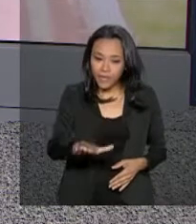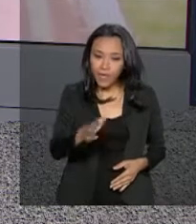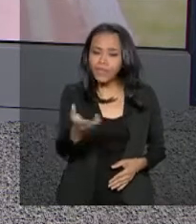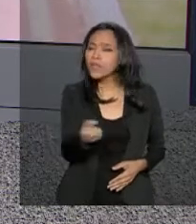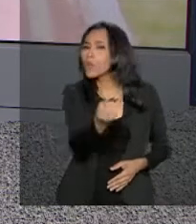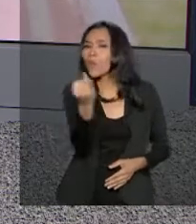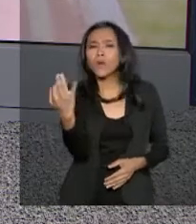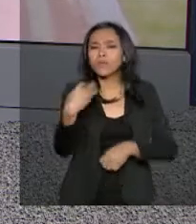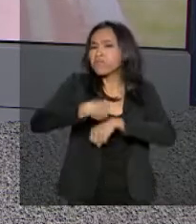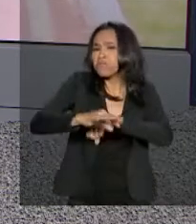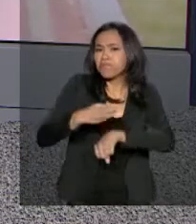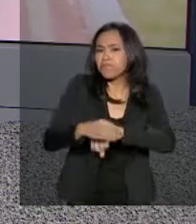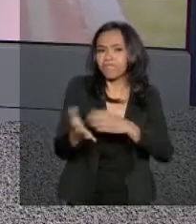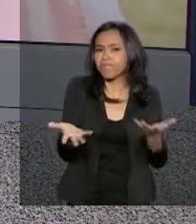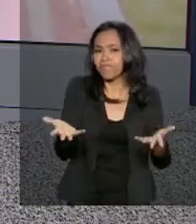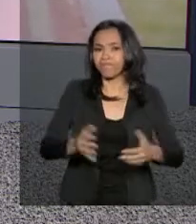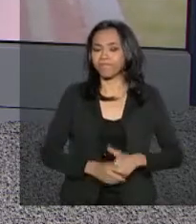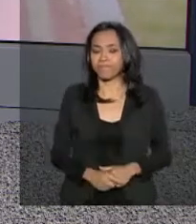Quais são as suas informações?